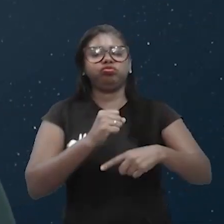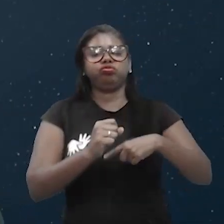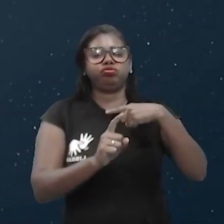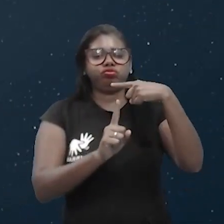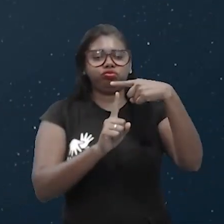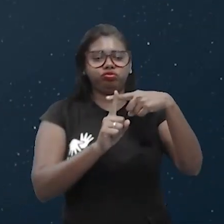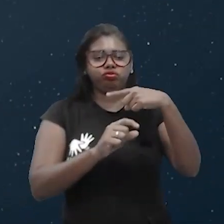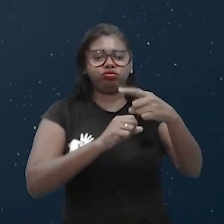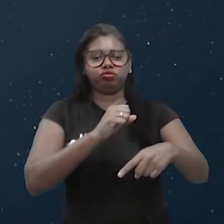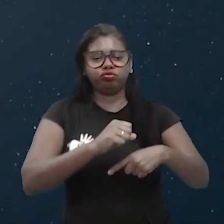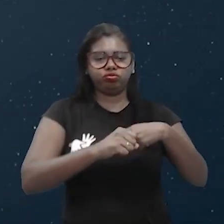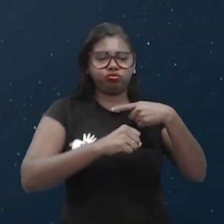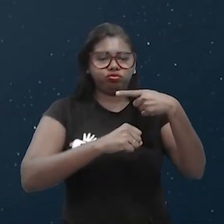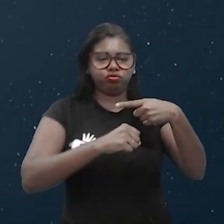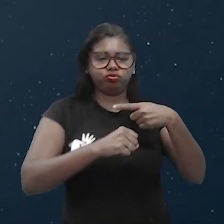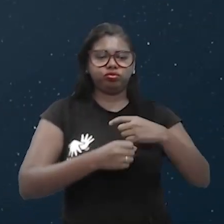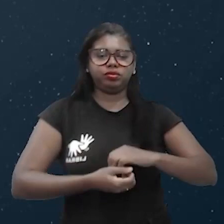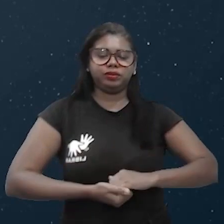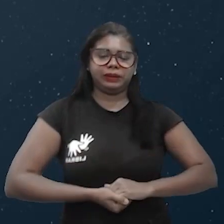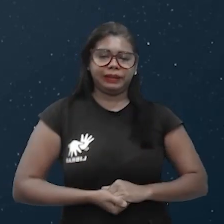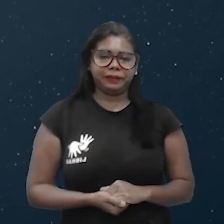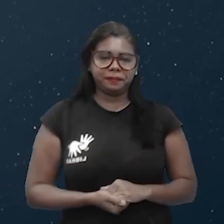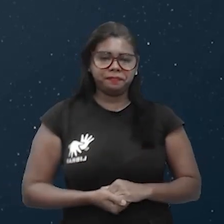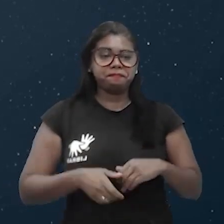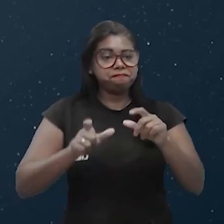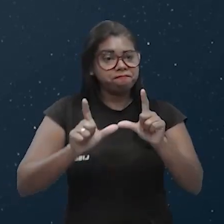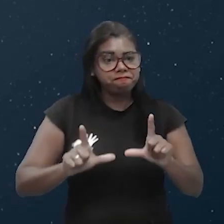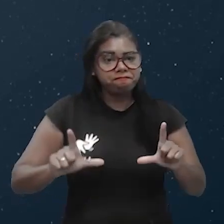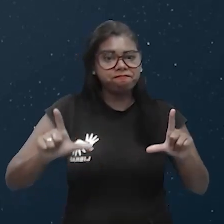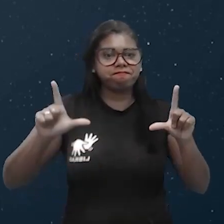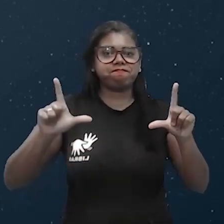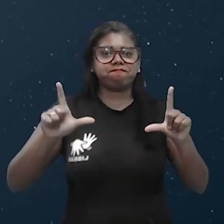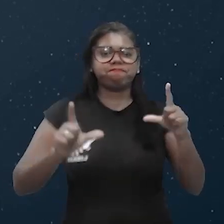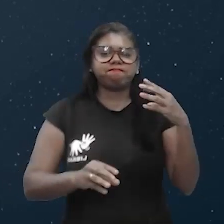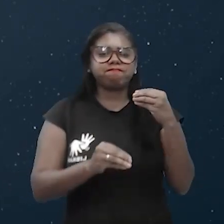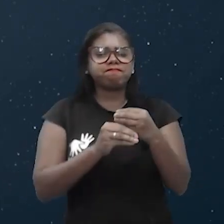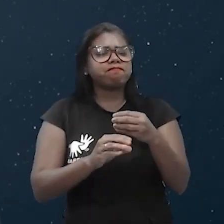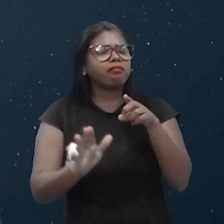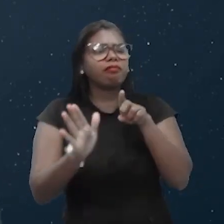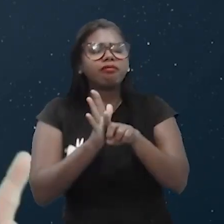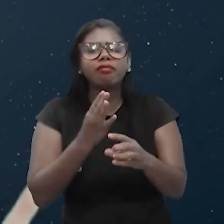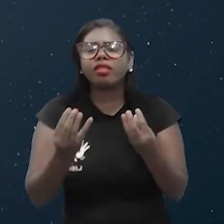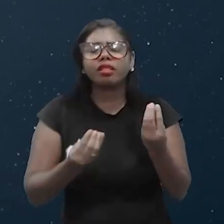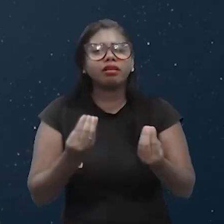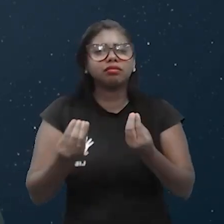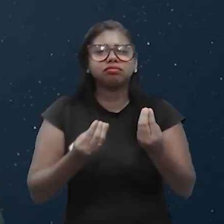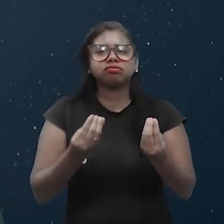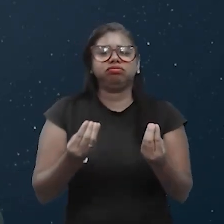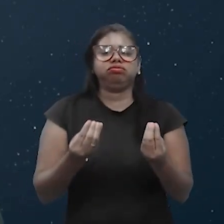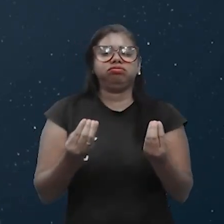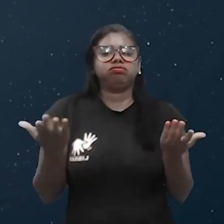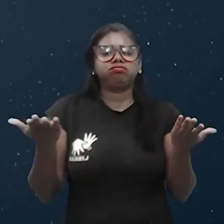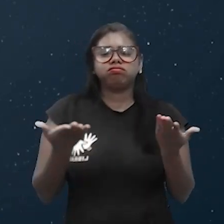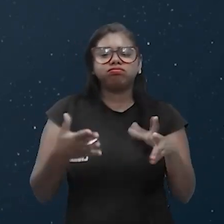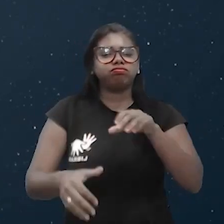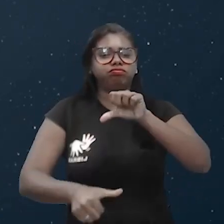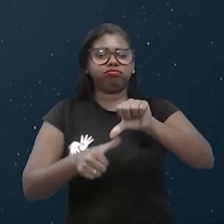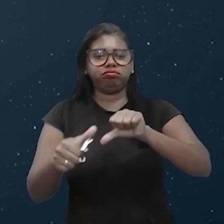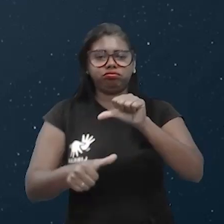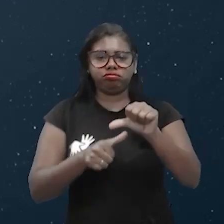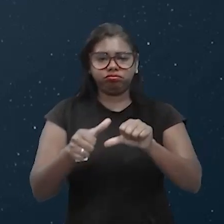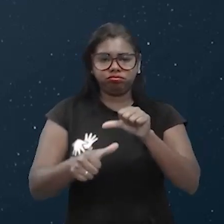volume, trabalho negativo. Mas se o volume não variar, e aí eu te pergunto qual é a transformação que o volume não varia? Transformação